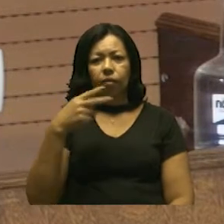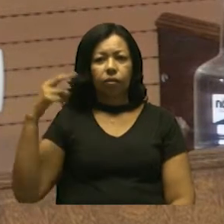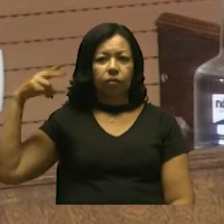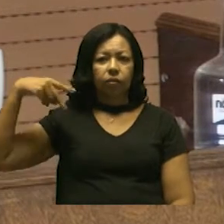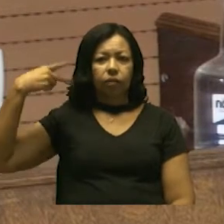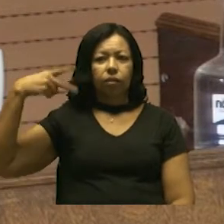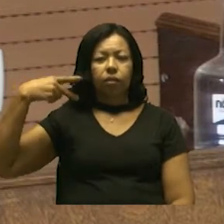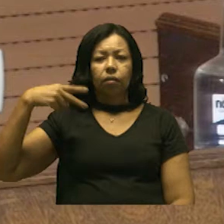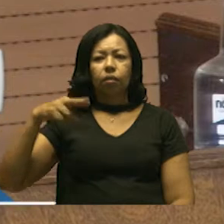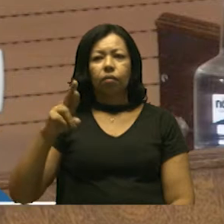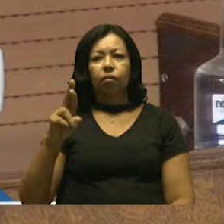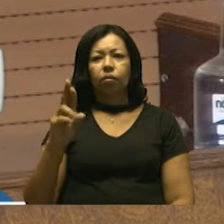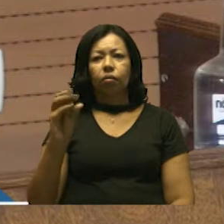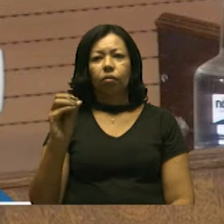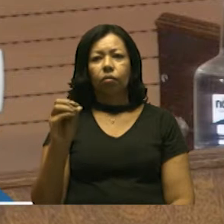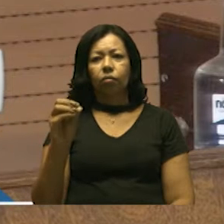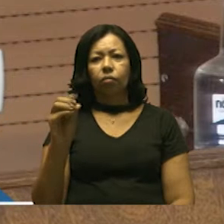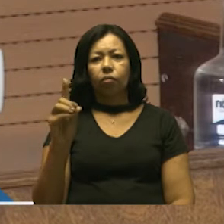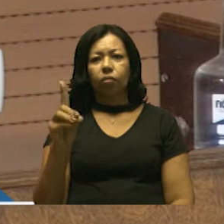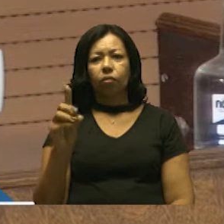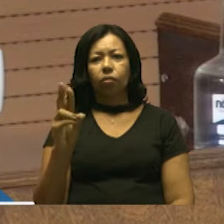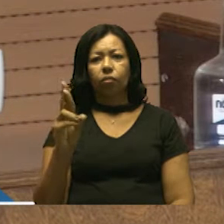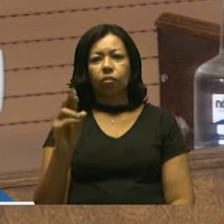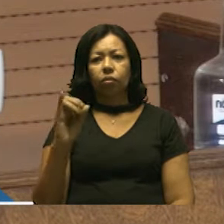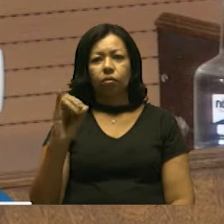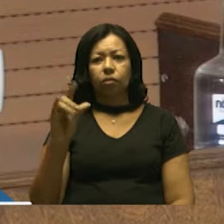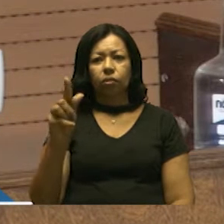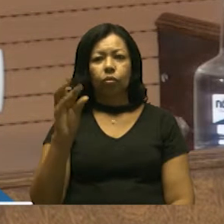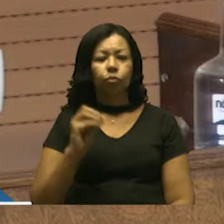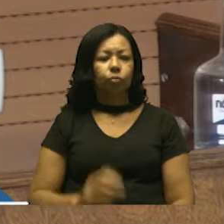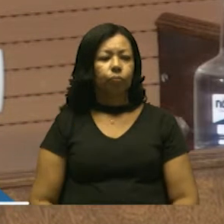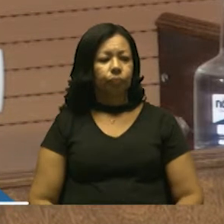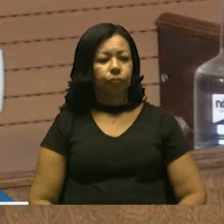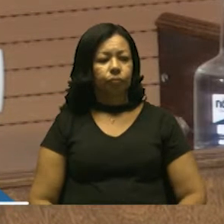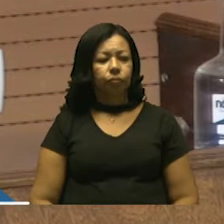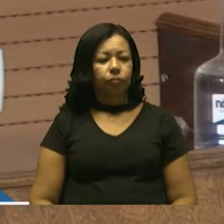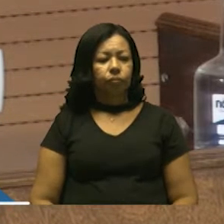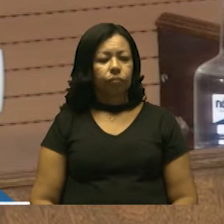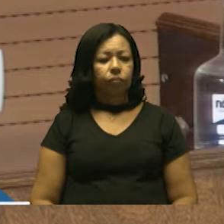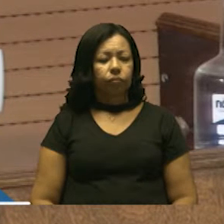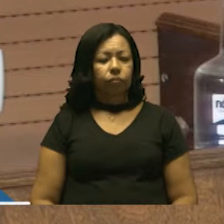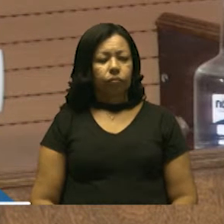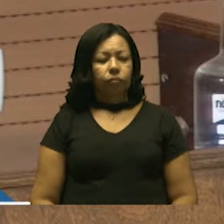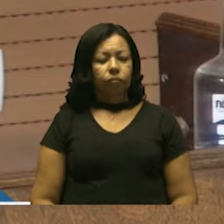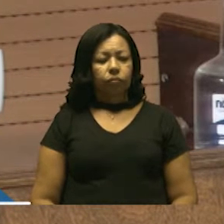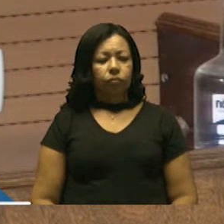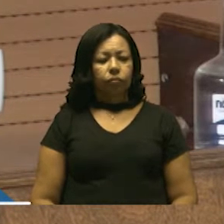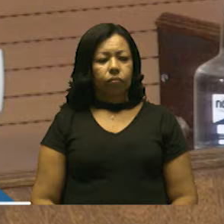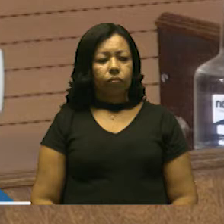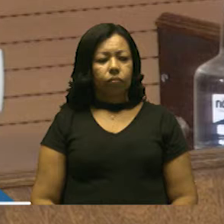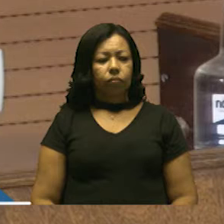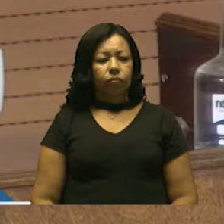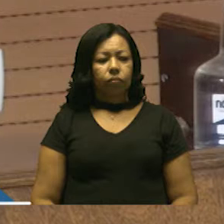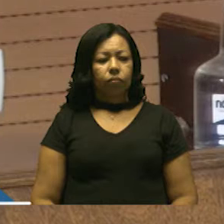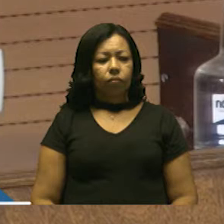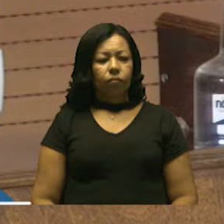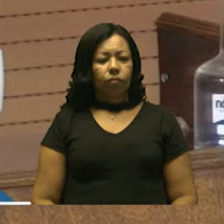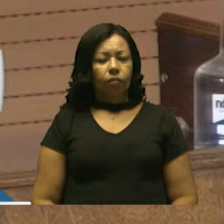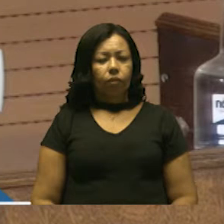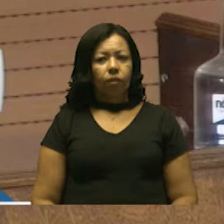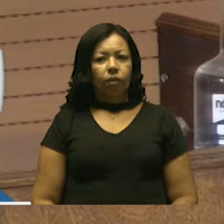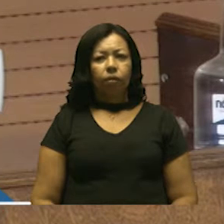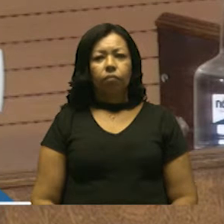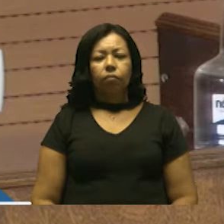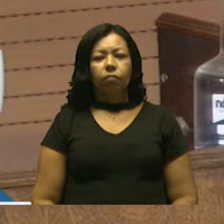vereador Rodrigo. Está em votação, vereador. Já tinha passado. Em